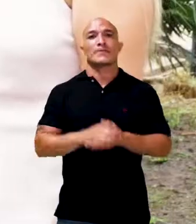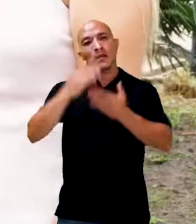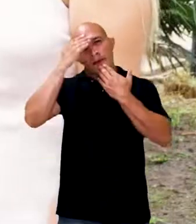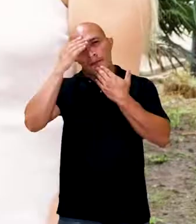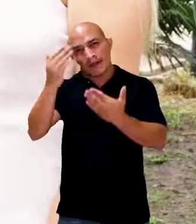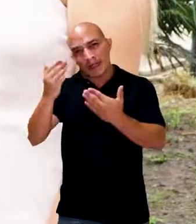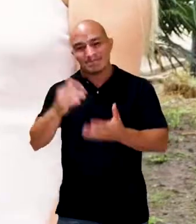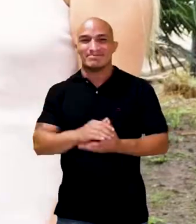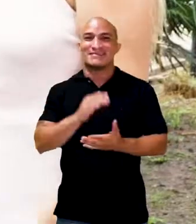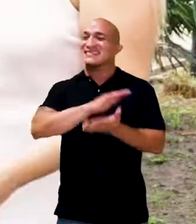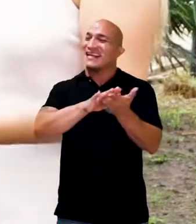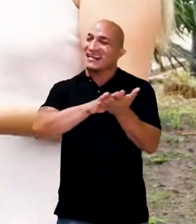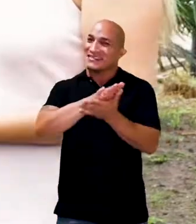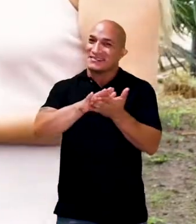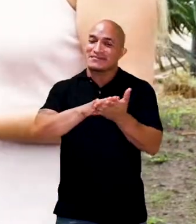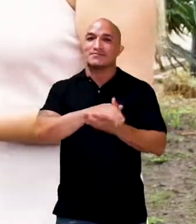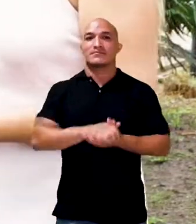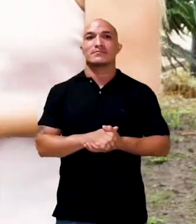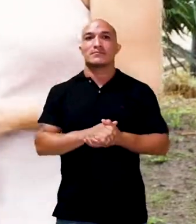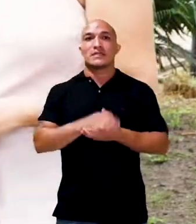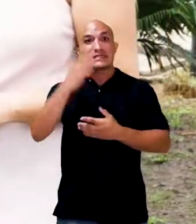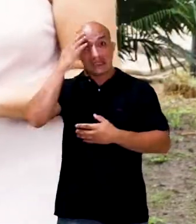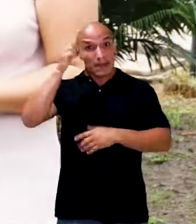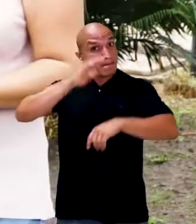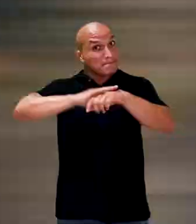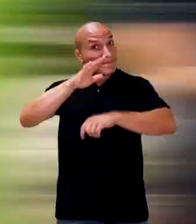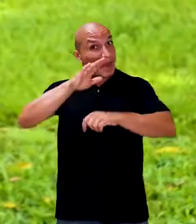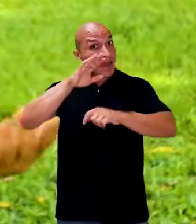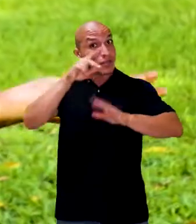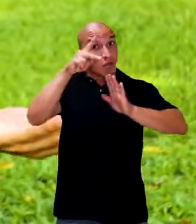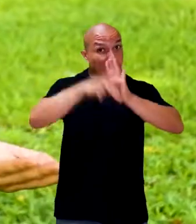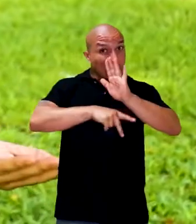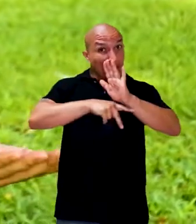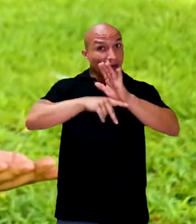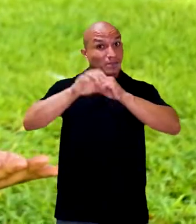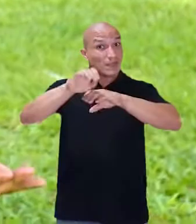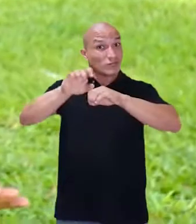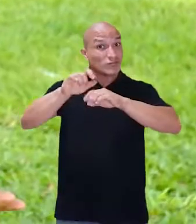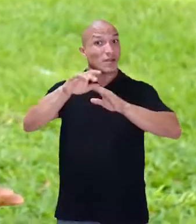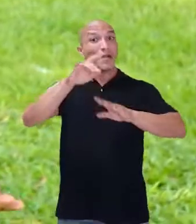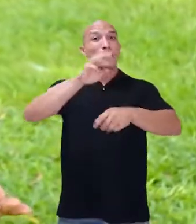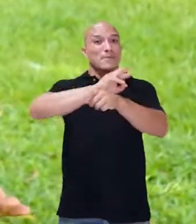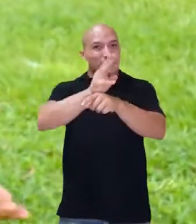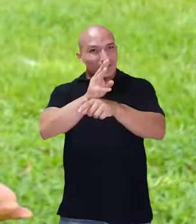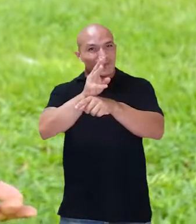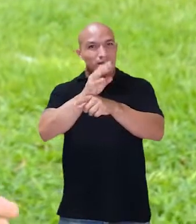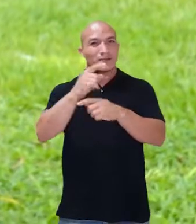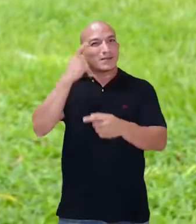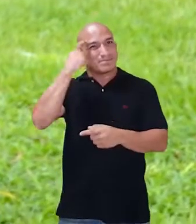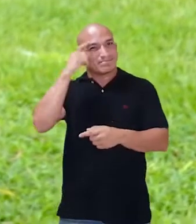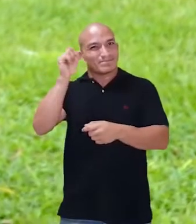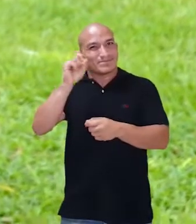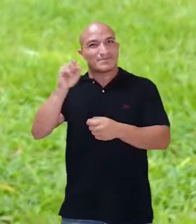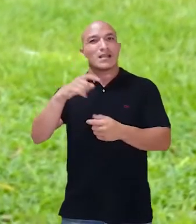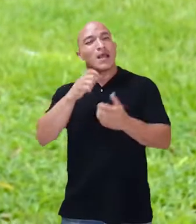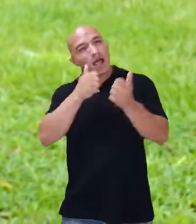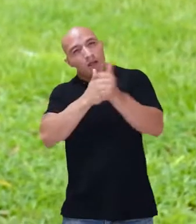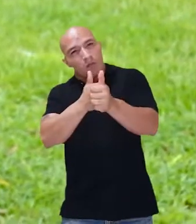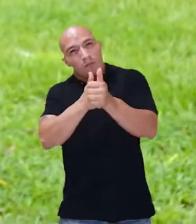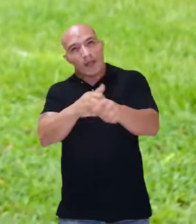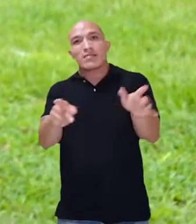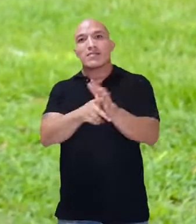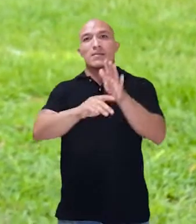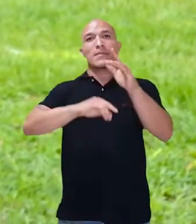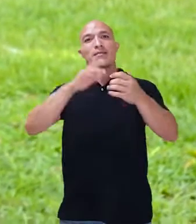necessita. Obrigada. Obrigada. Por nada. Quer saber mais sobre os programas de extensão da universidade? Não perca o próximo